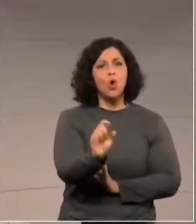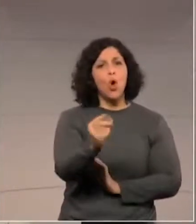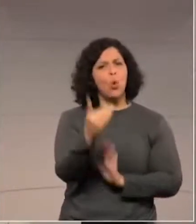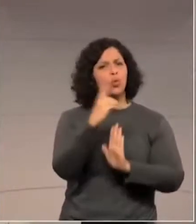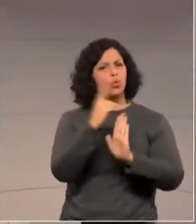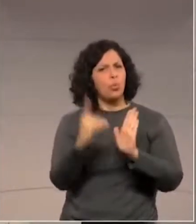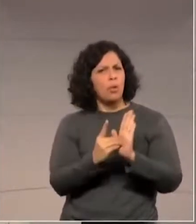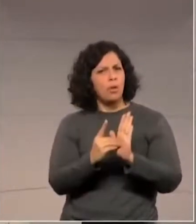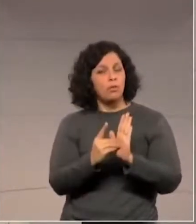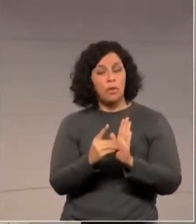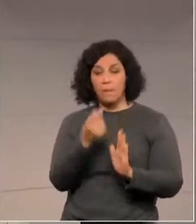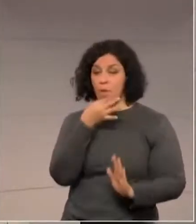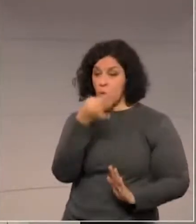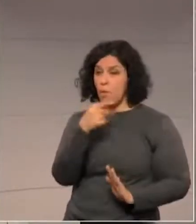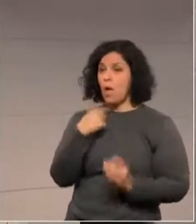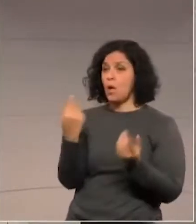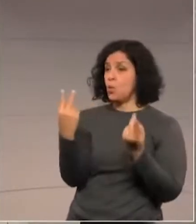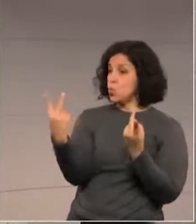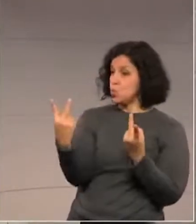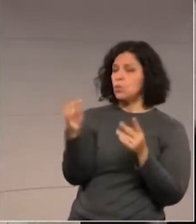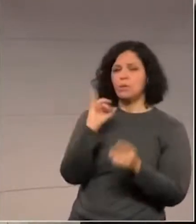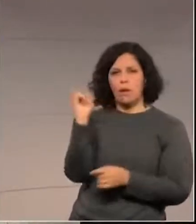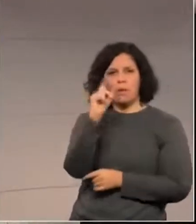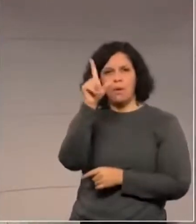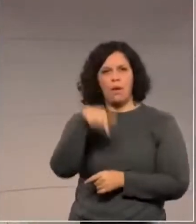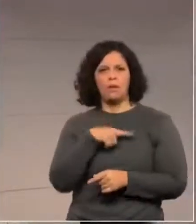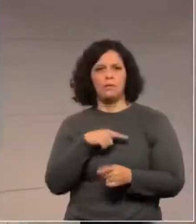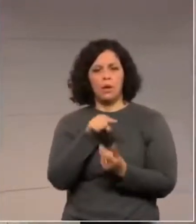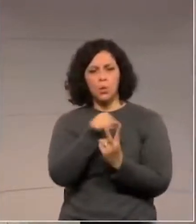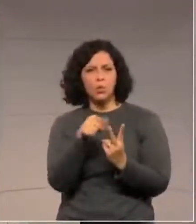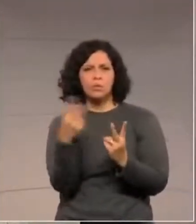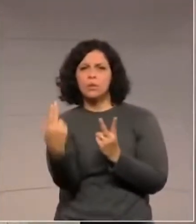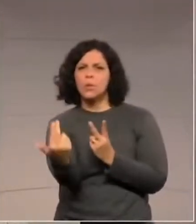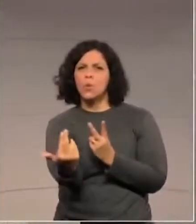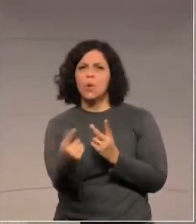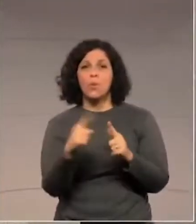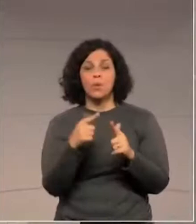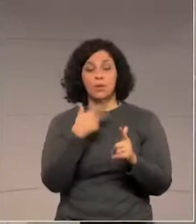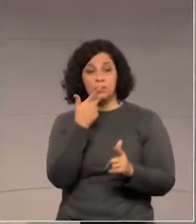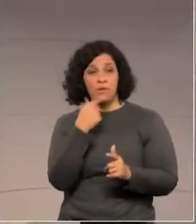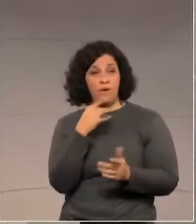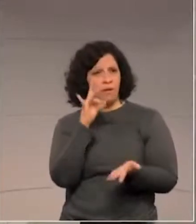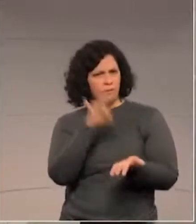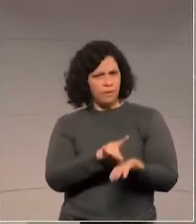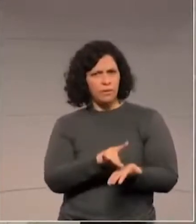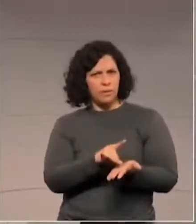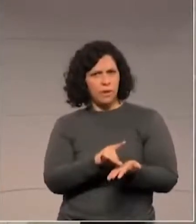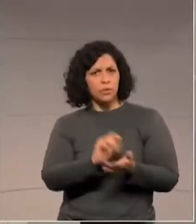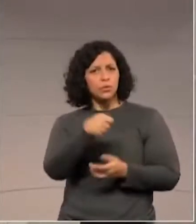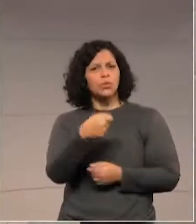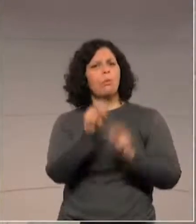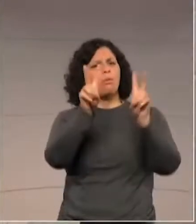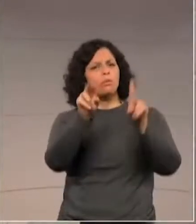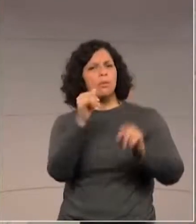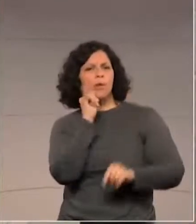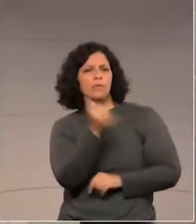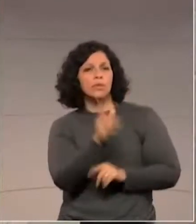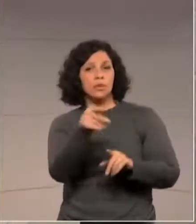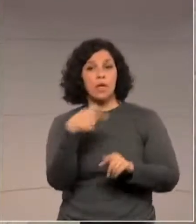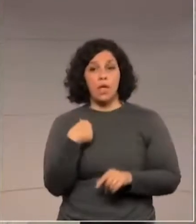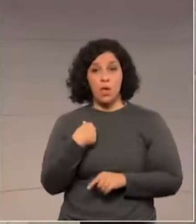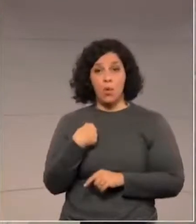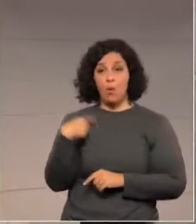fala e condiciona as suas palavras ao cumprimento daquilo que foi dito. Por outro lado, como